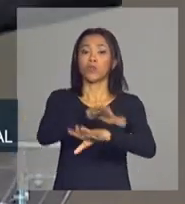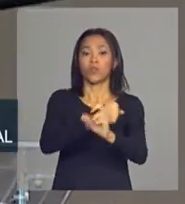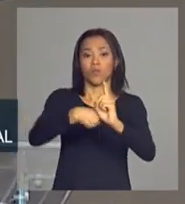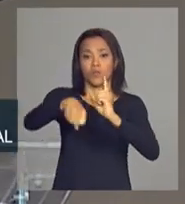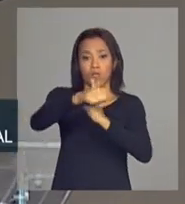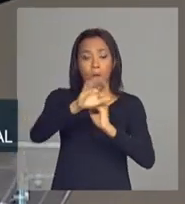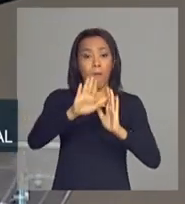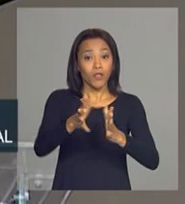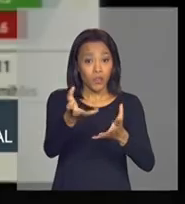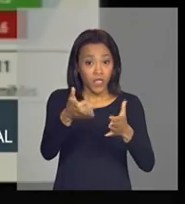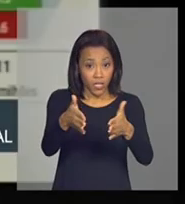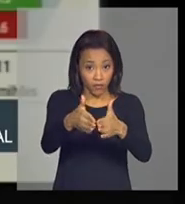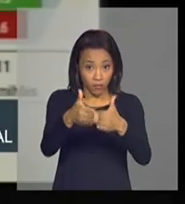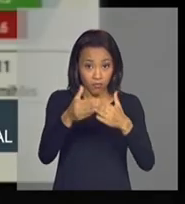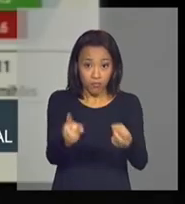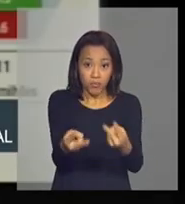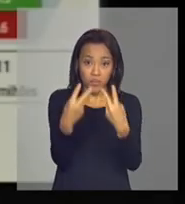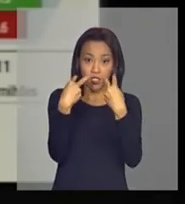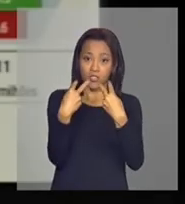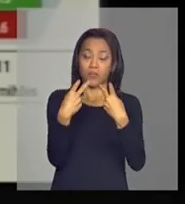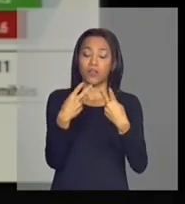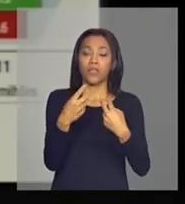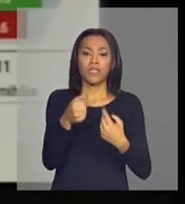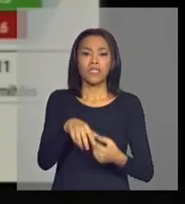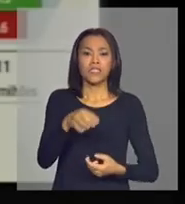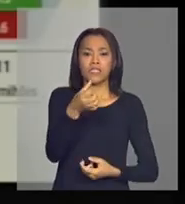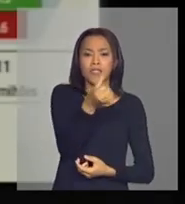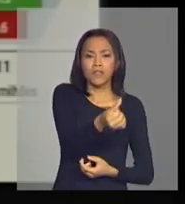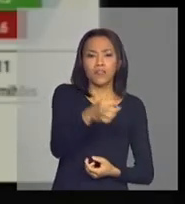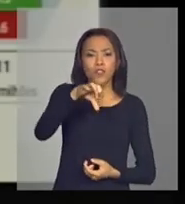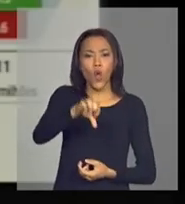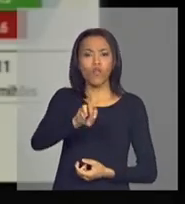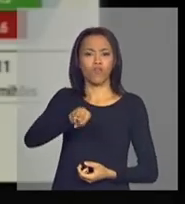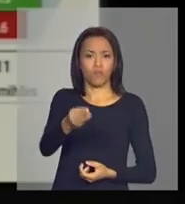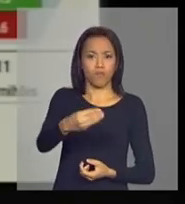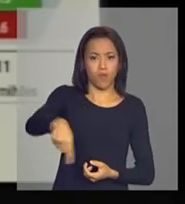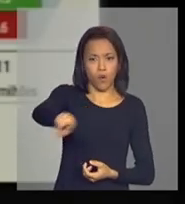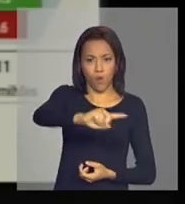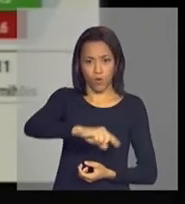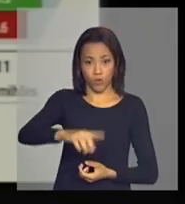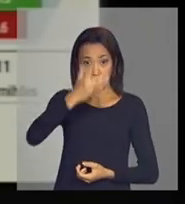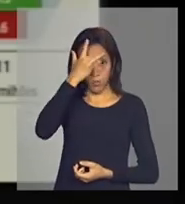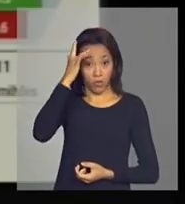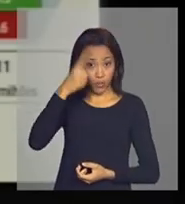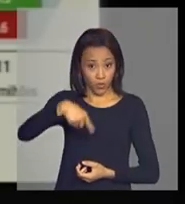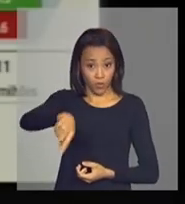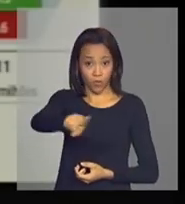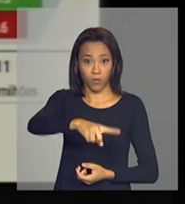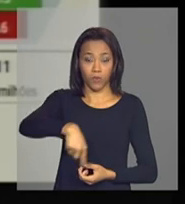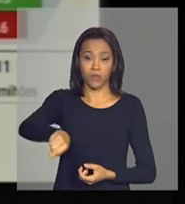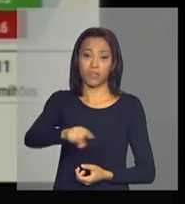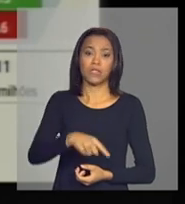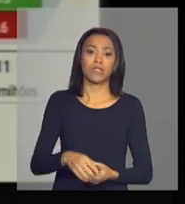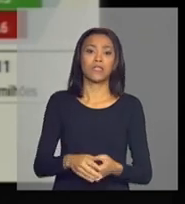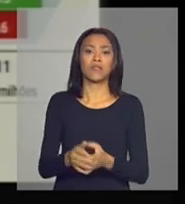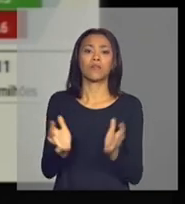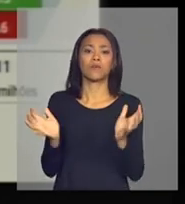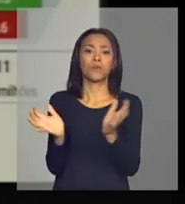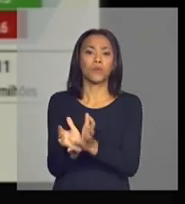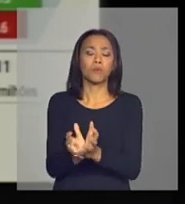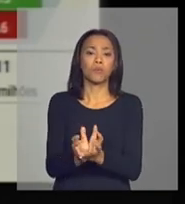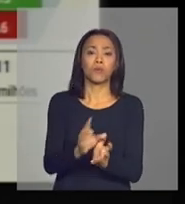chamar a atenção que aqueles 69 milhões de pessoas que estão na base D e E